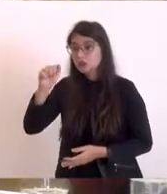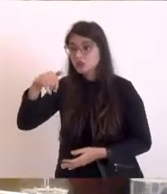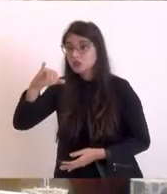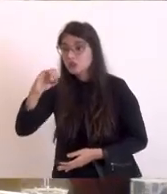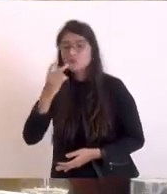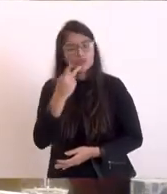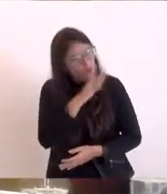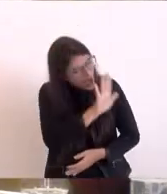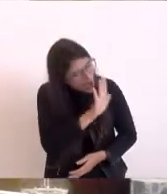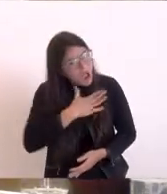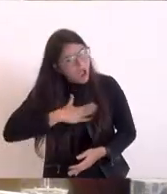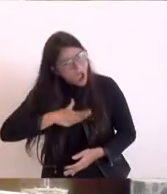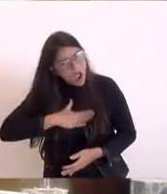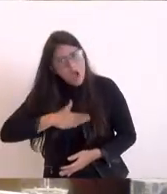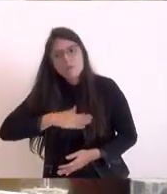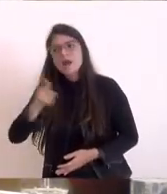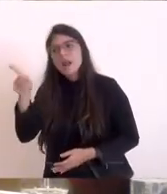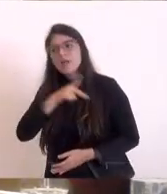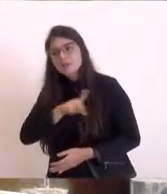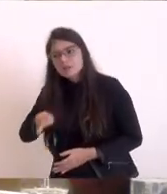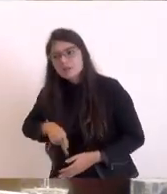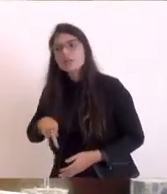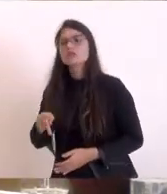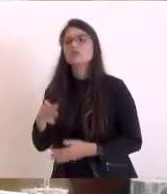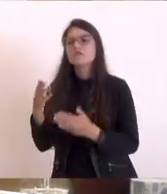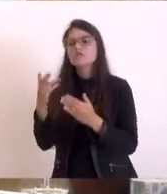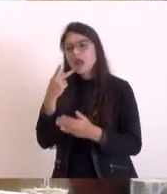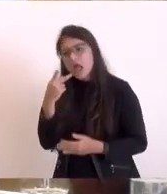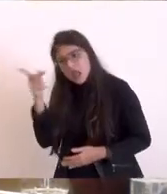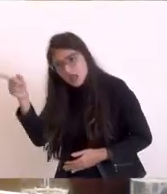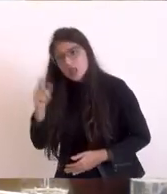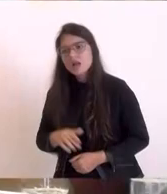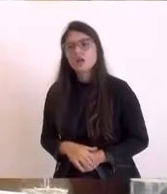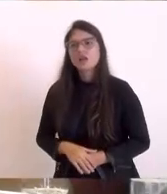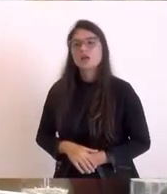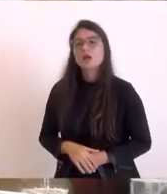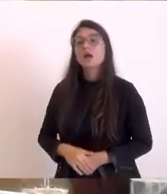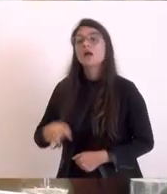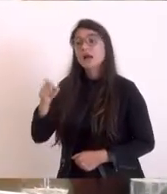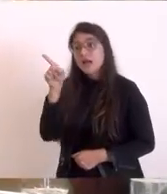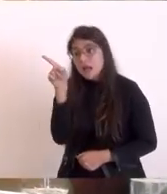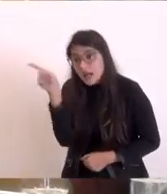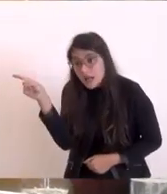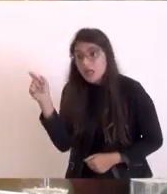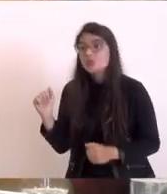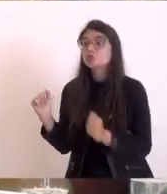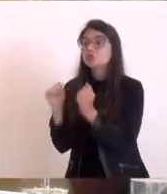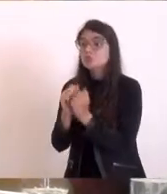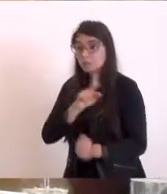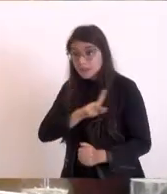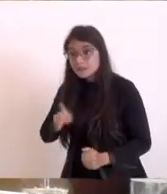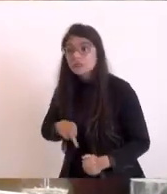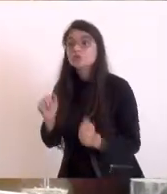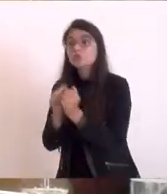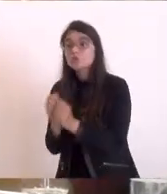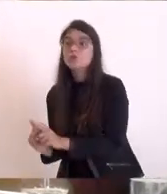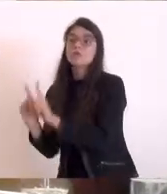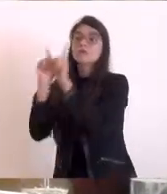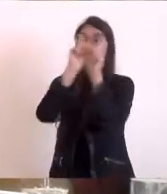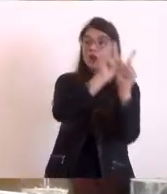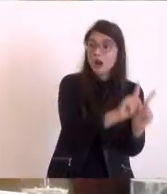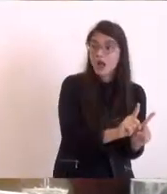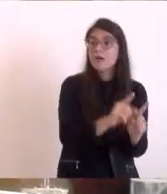presidente foi pessoalmente comigo ao antigo presidente do tribunal de justiça e